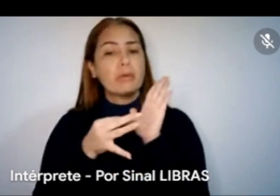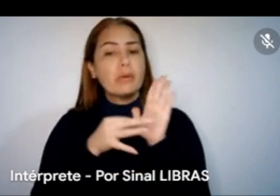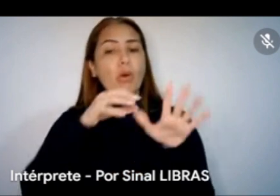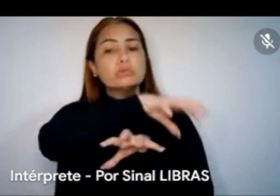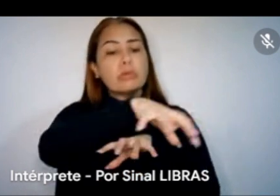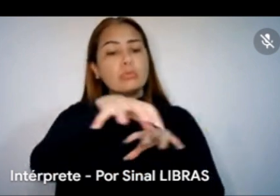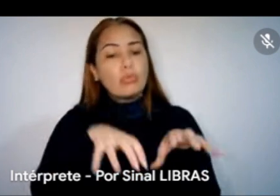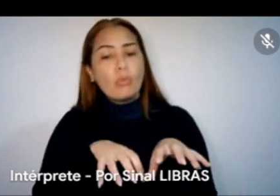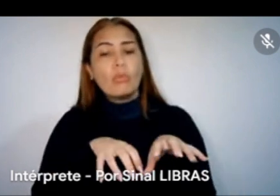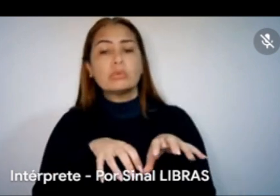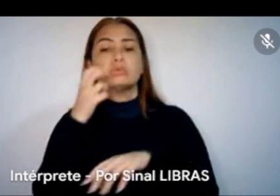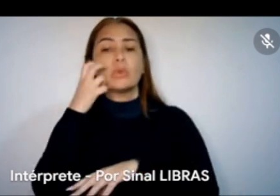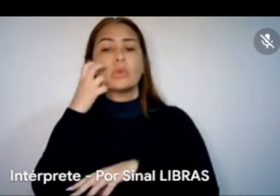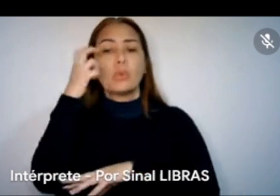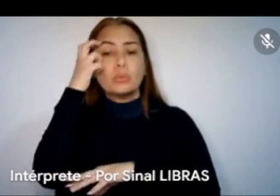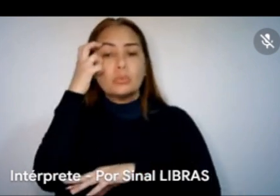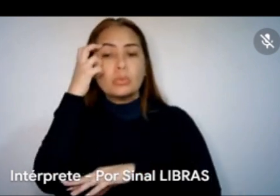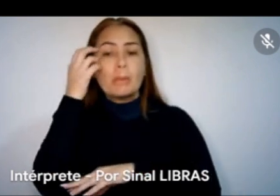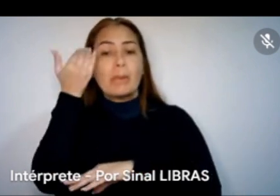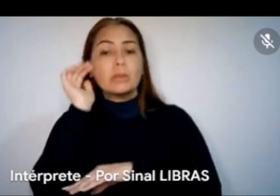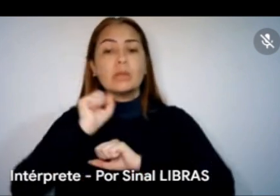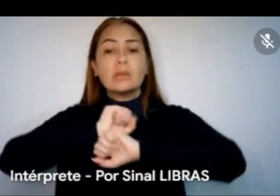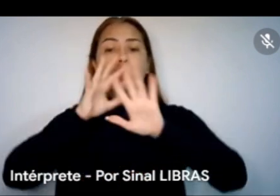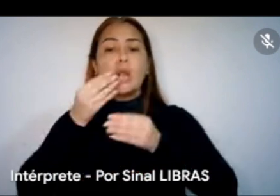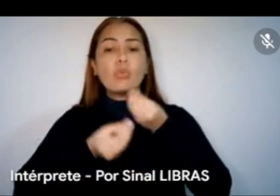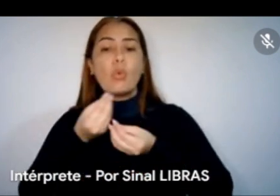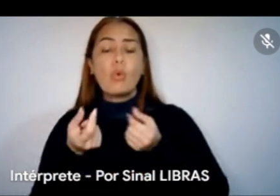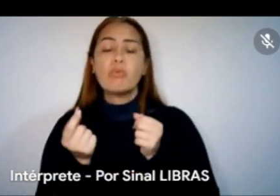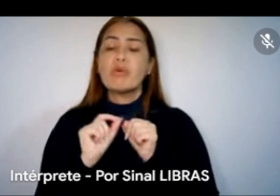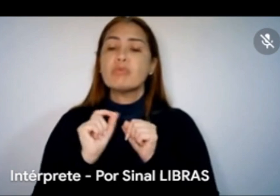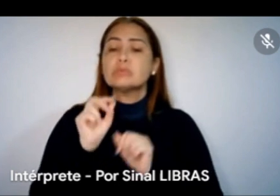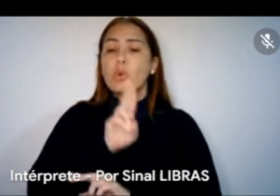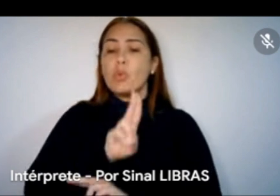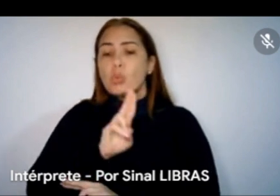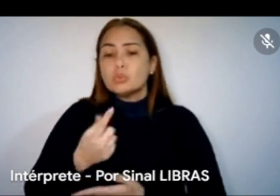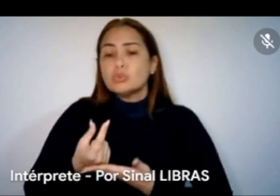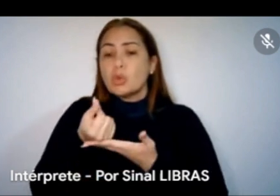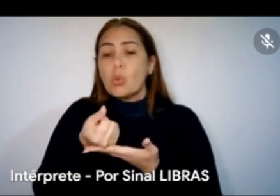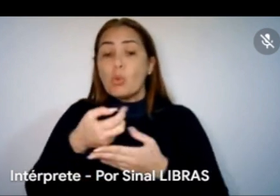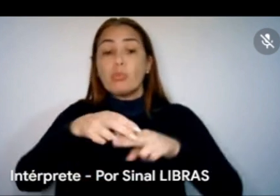para entender como fazer essa aplicação de recursos, por isso eu vejo esses momentos de escuta.